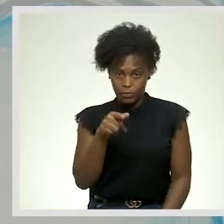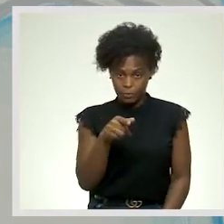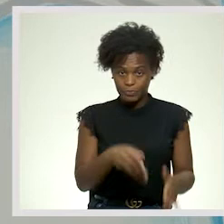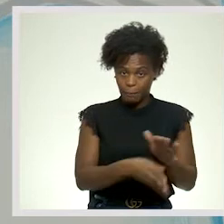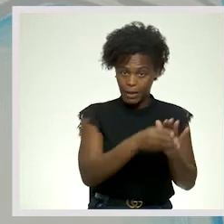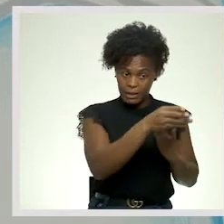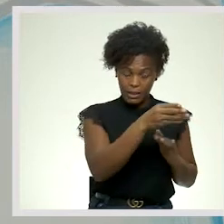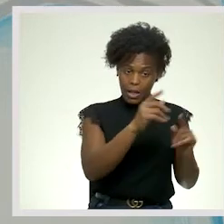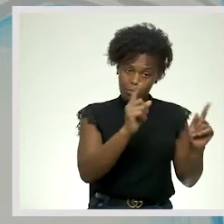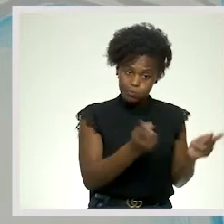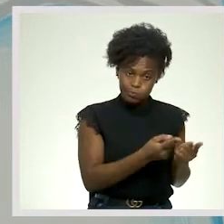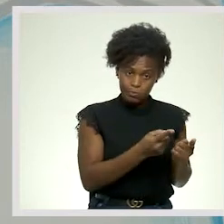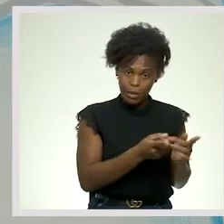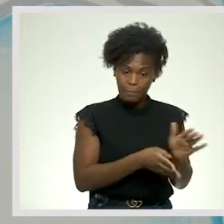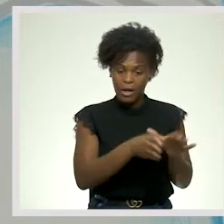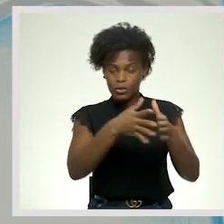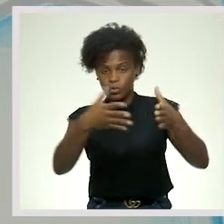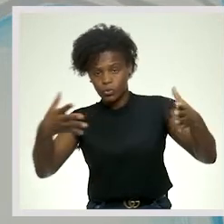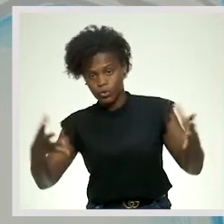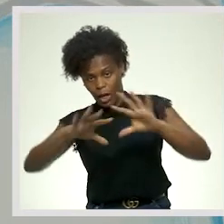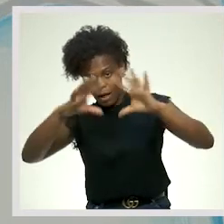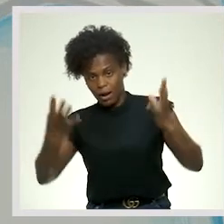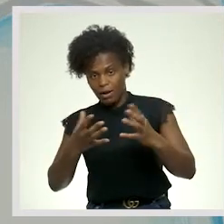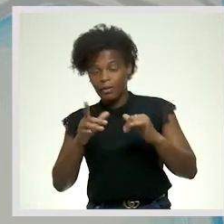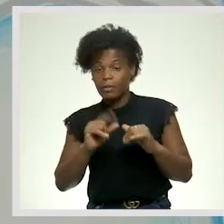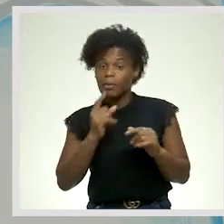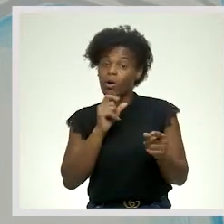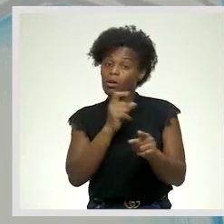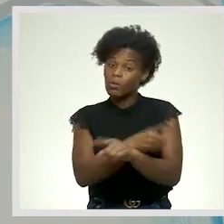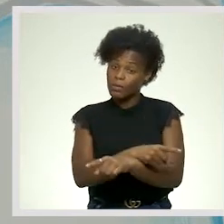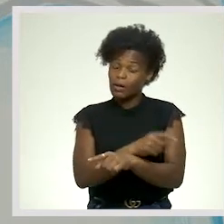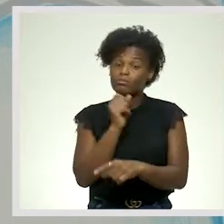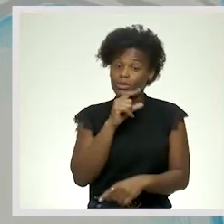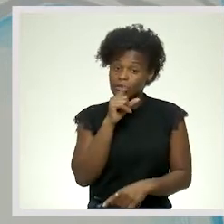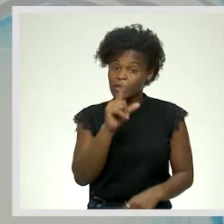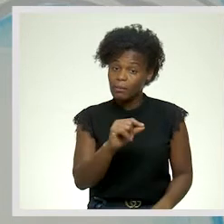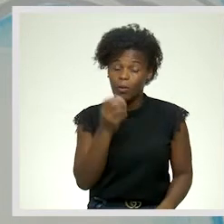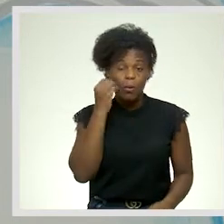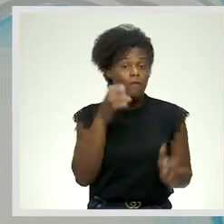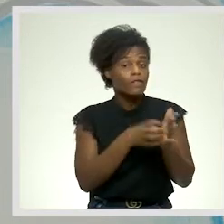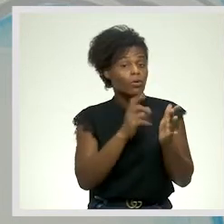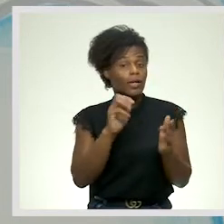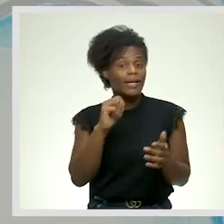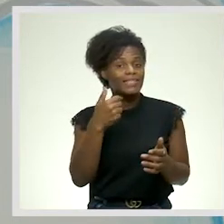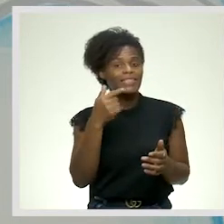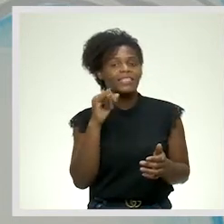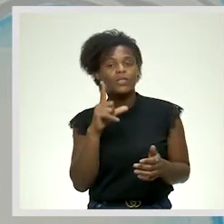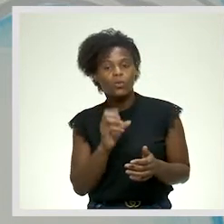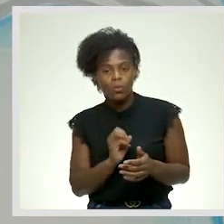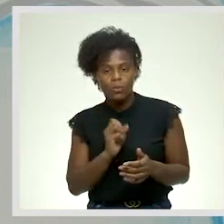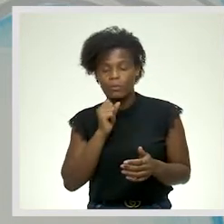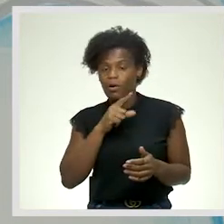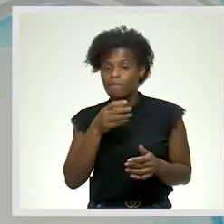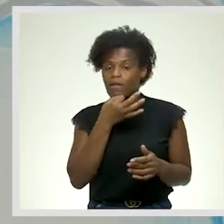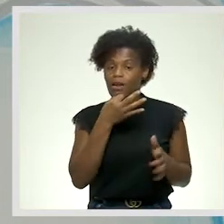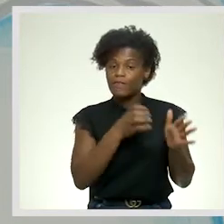do particular para o geral. Mas também o contrário é possível, como figuras de estilo. Podemos falar de uma